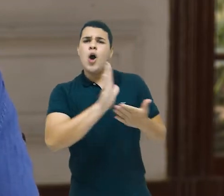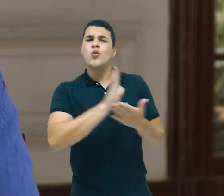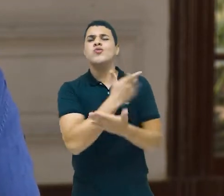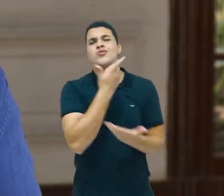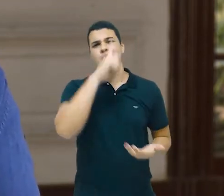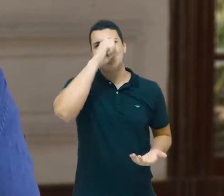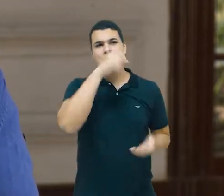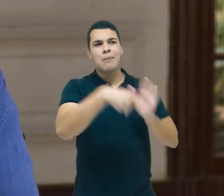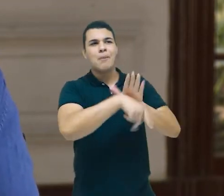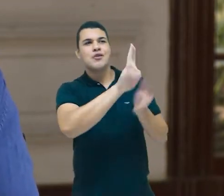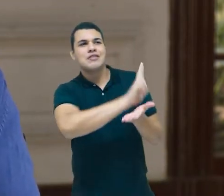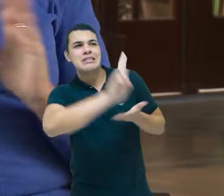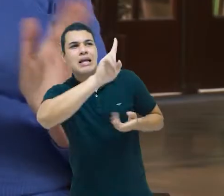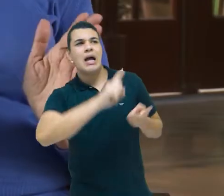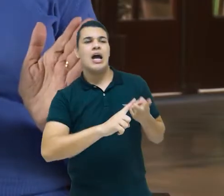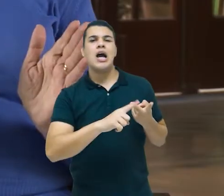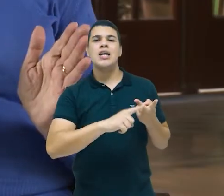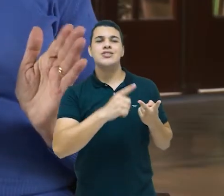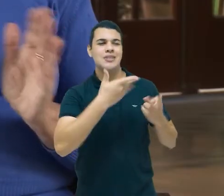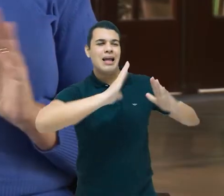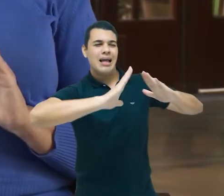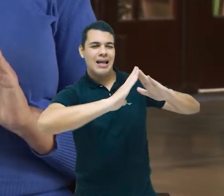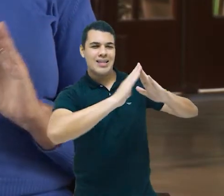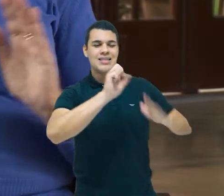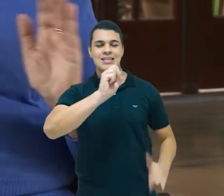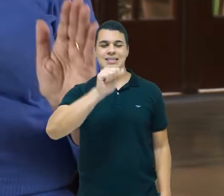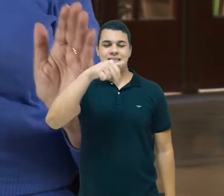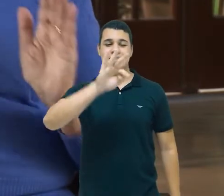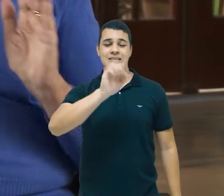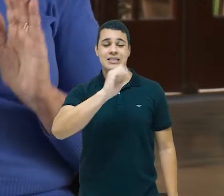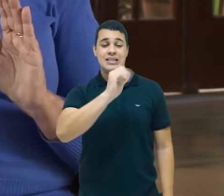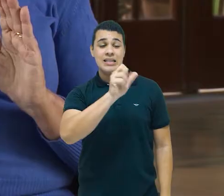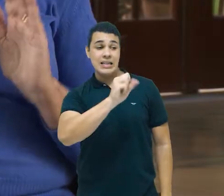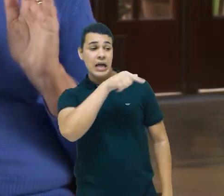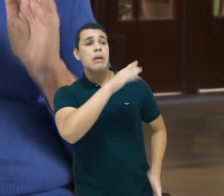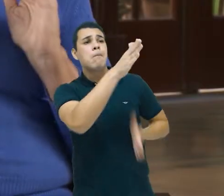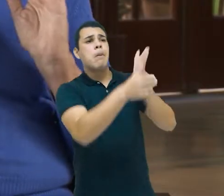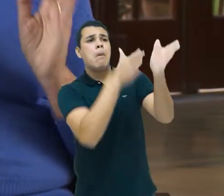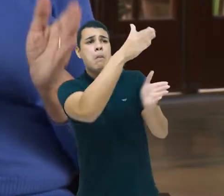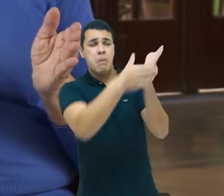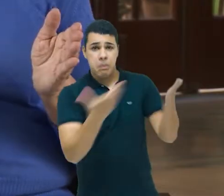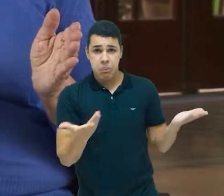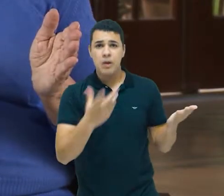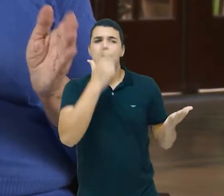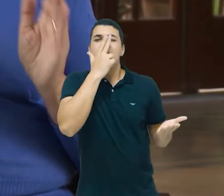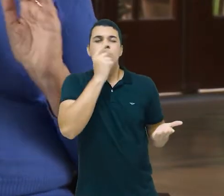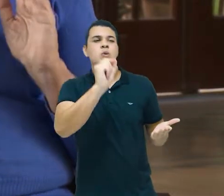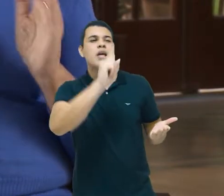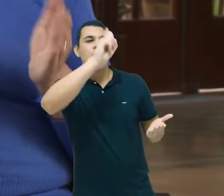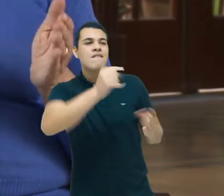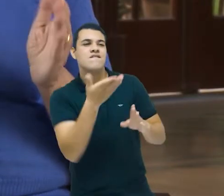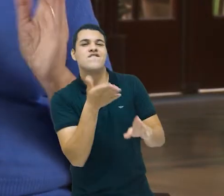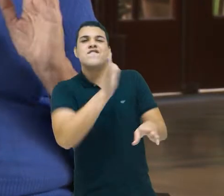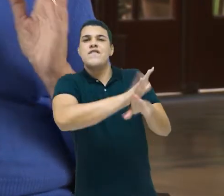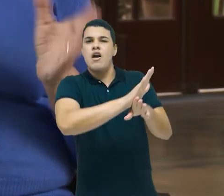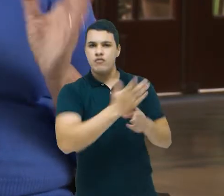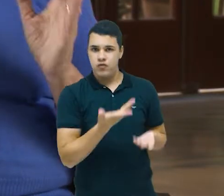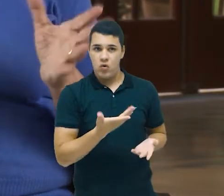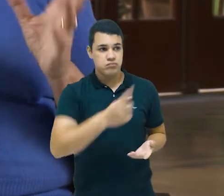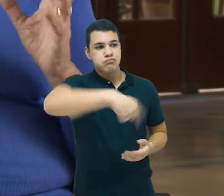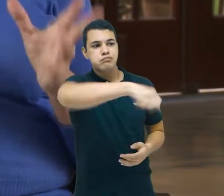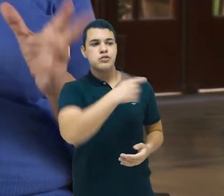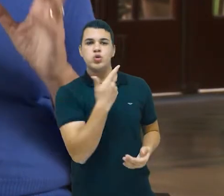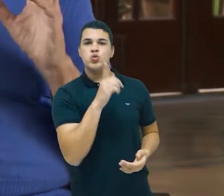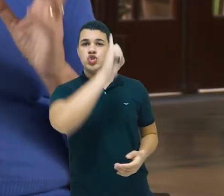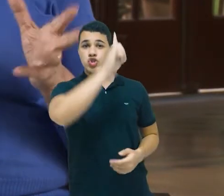casas, mas sempre indigentes, alguma coisa como se fosse um favor. Então, a saúde